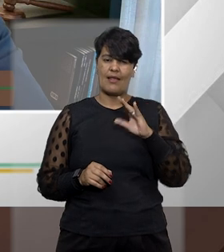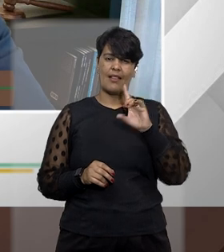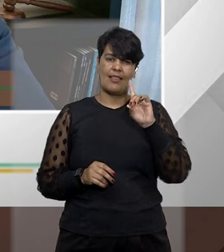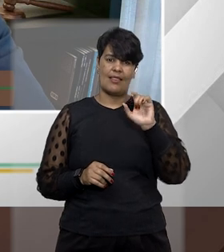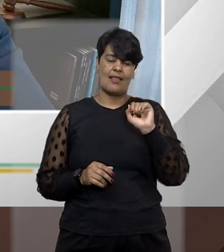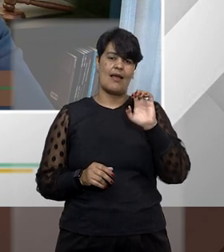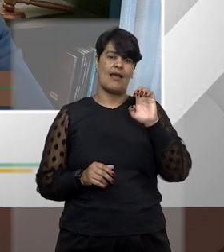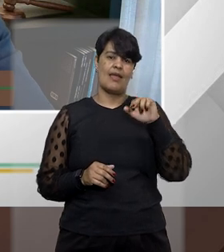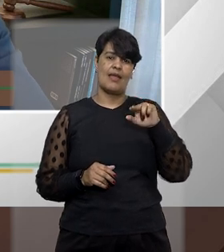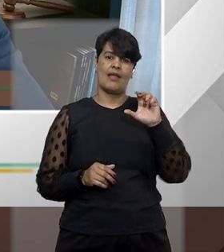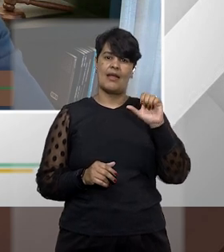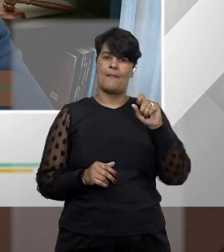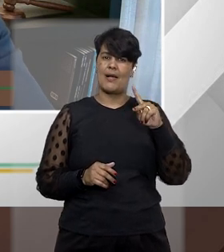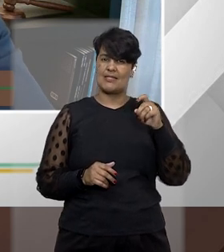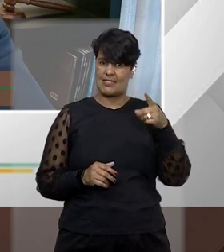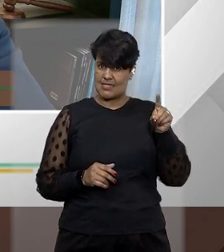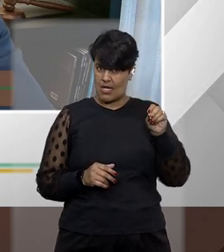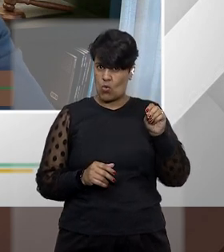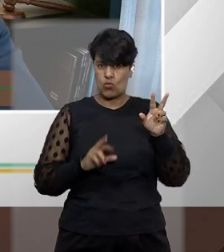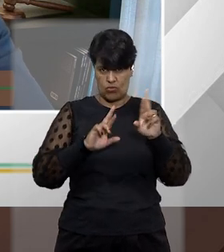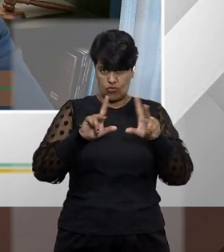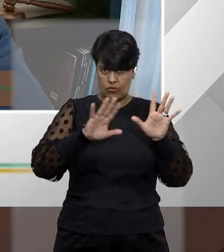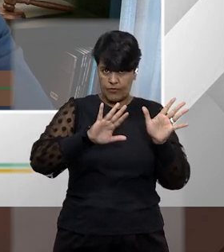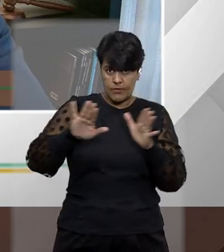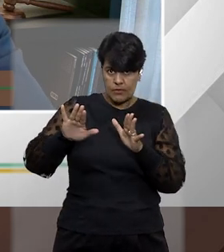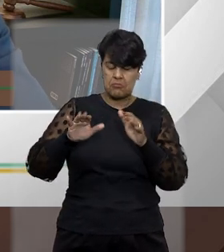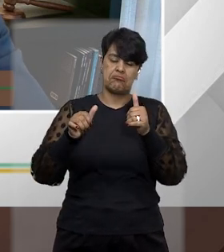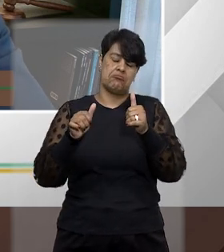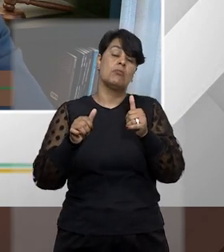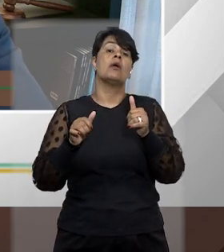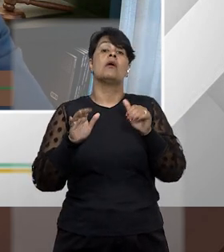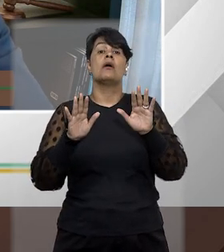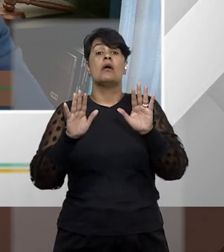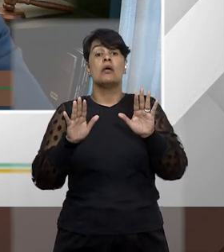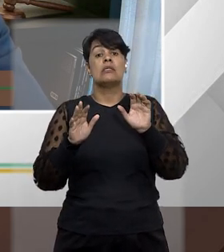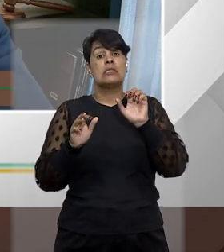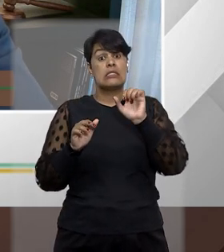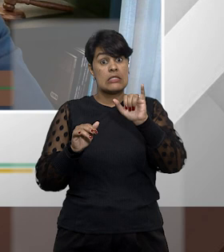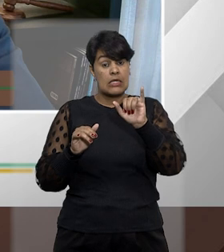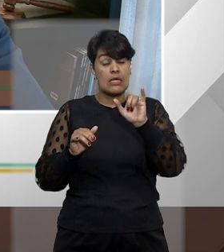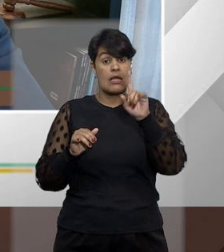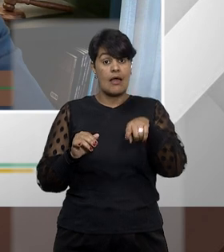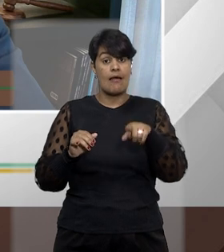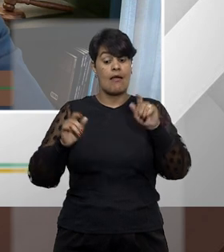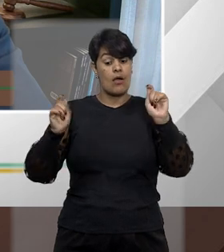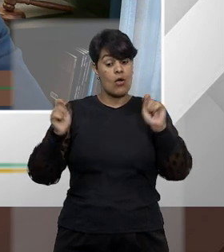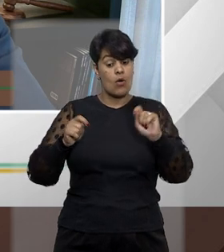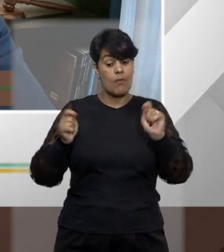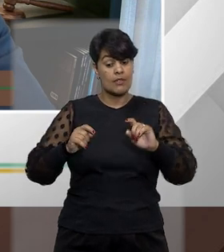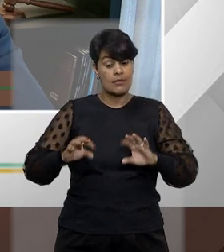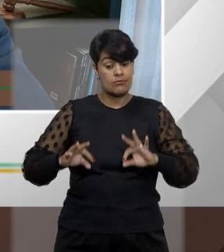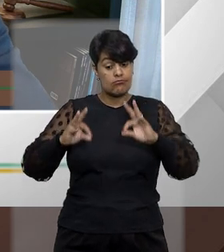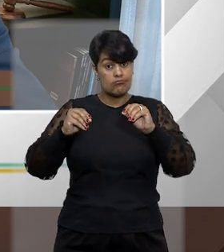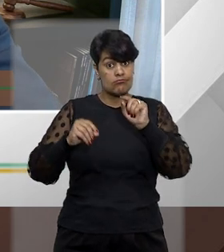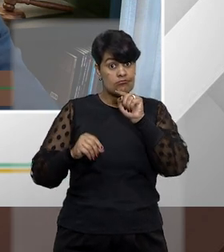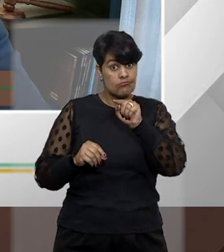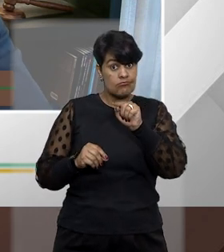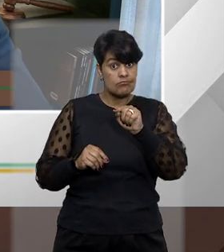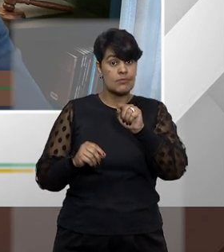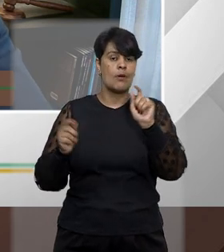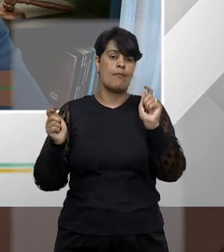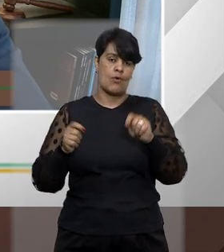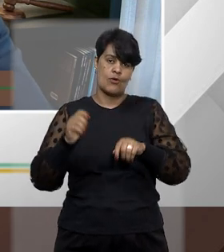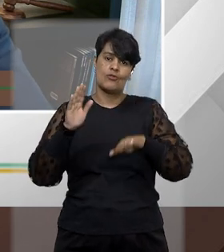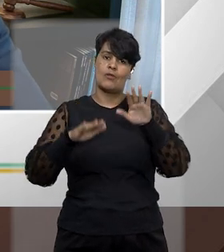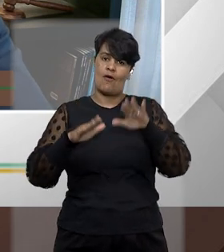demonstrou e se transitar em julgado o processo por se tratar de uma competência absoluta pode estar